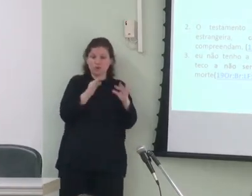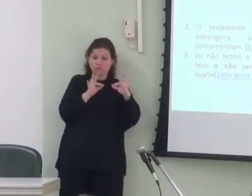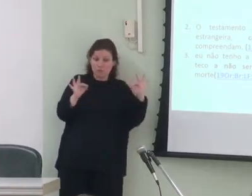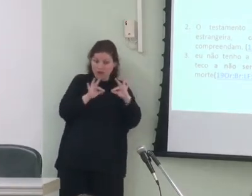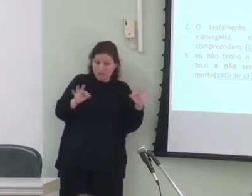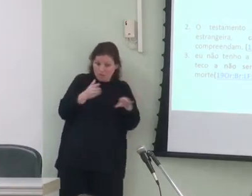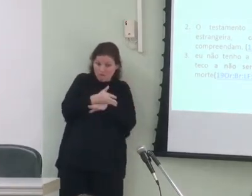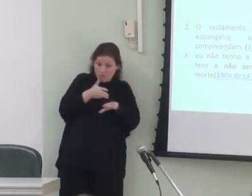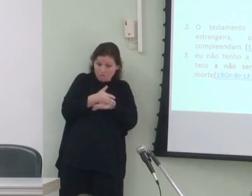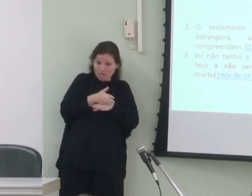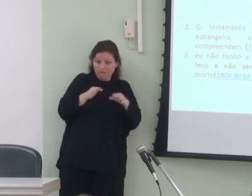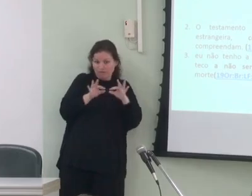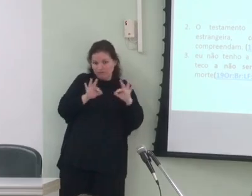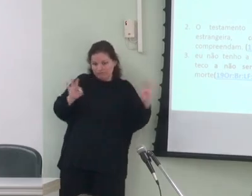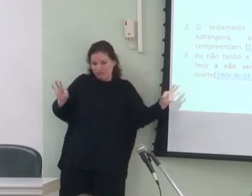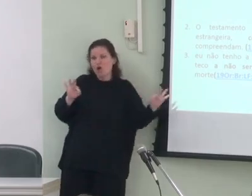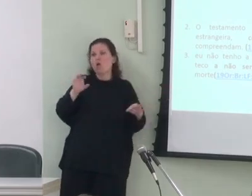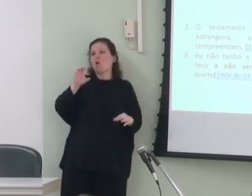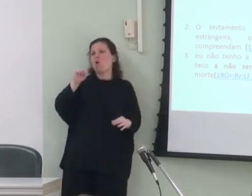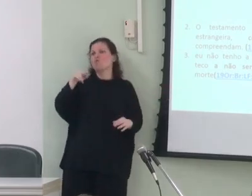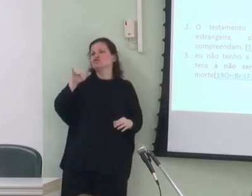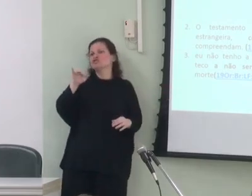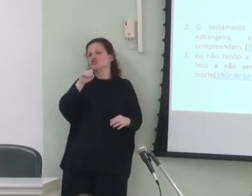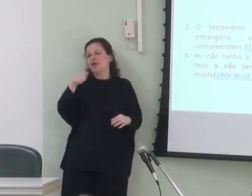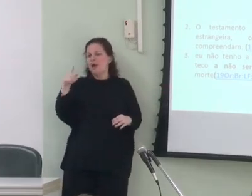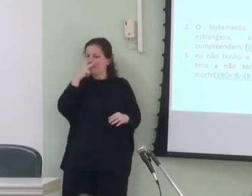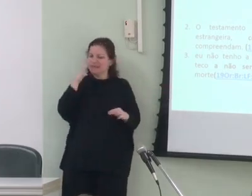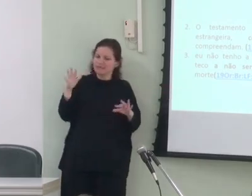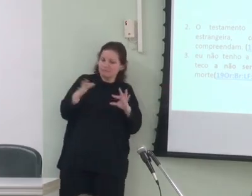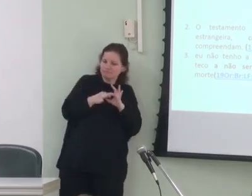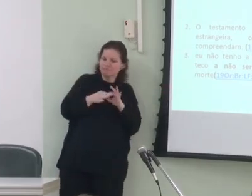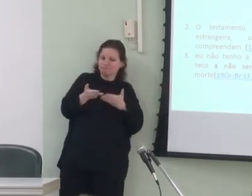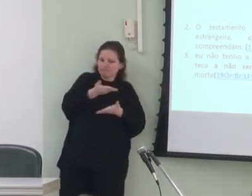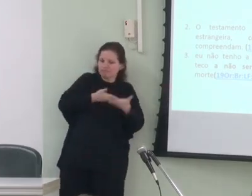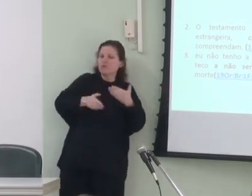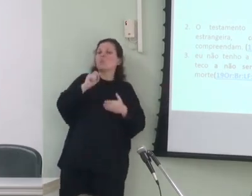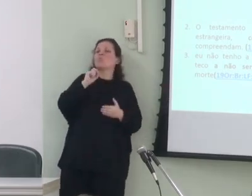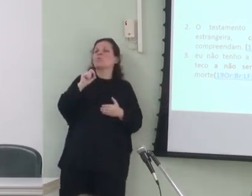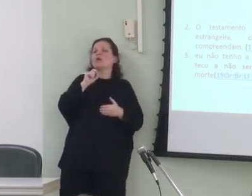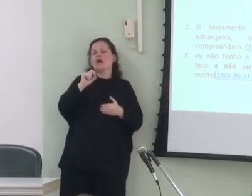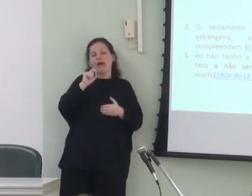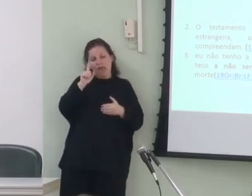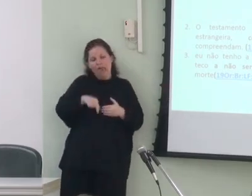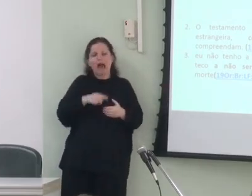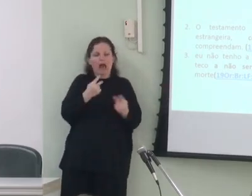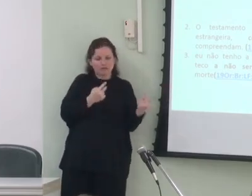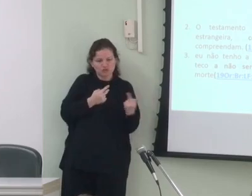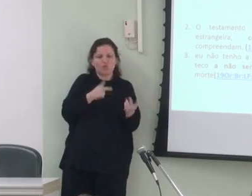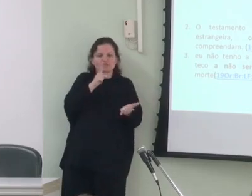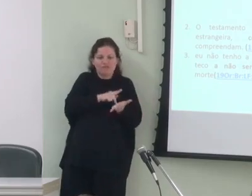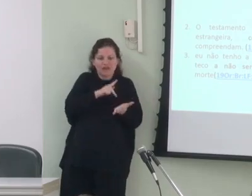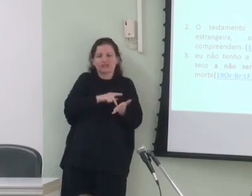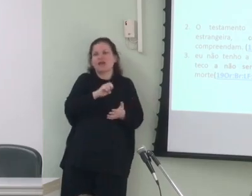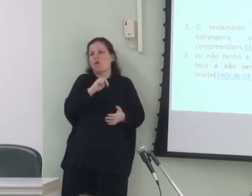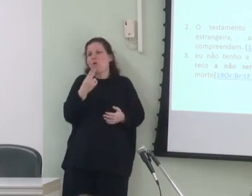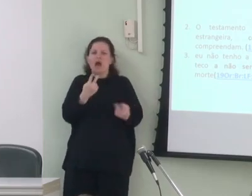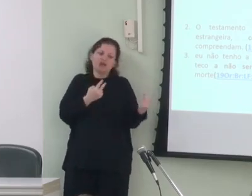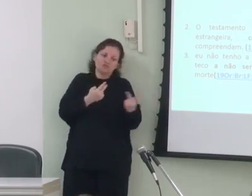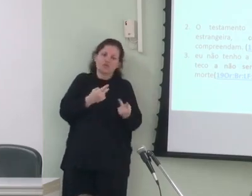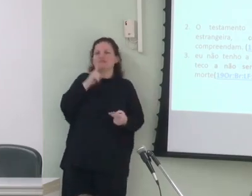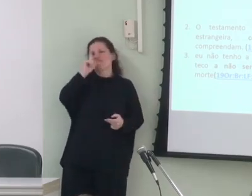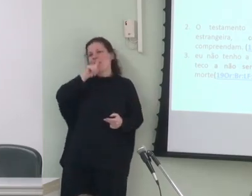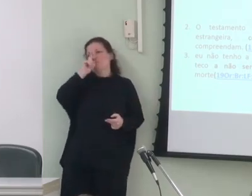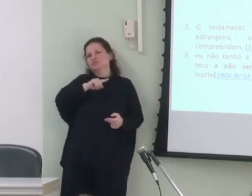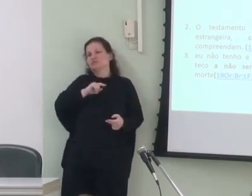envolvidas no enunciado condicional se implicam mutuamente isto é são ambas verdadeiras ou ambas falsas como no